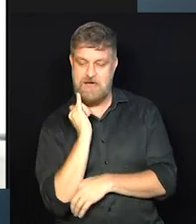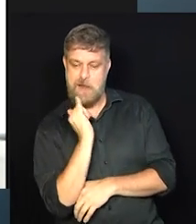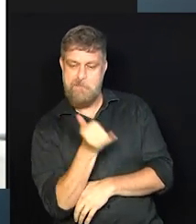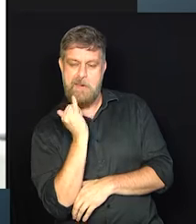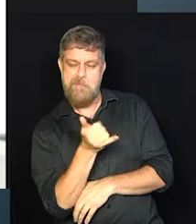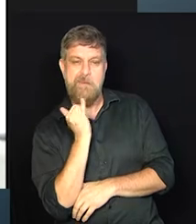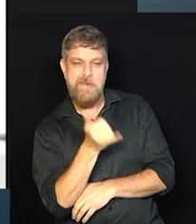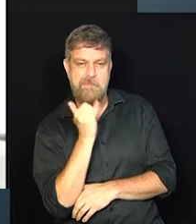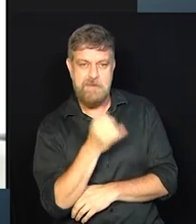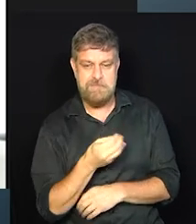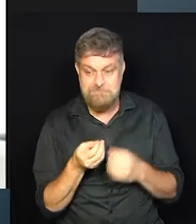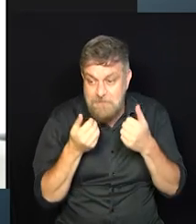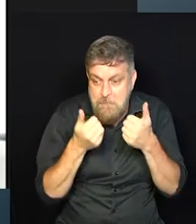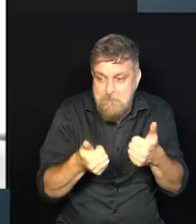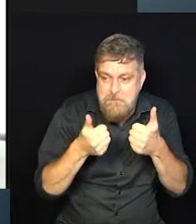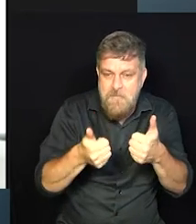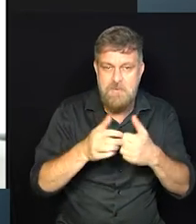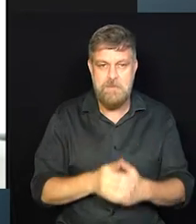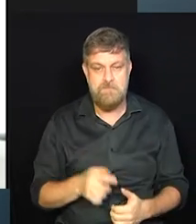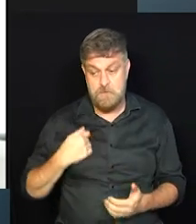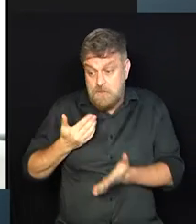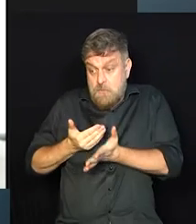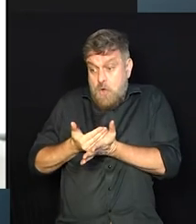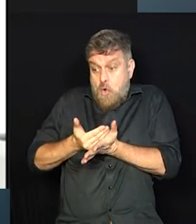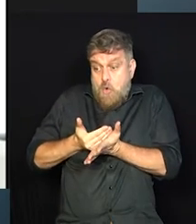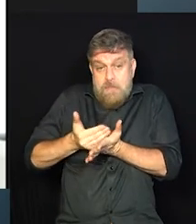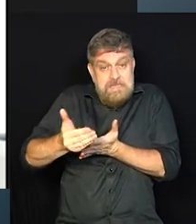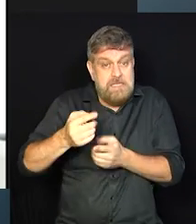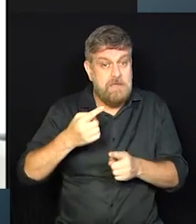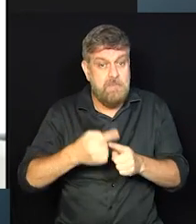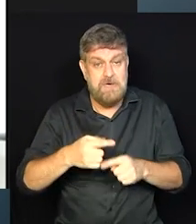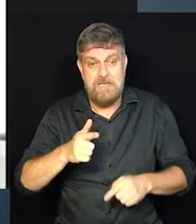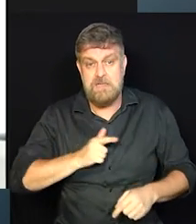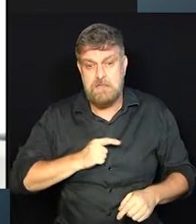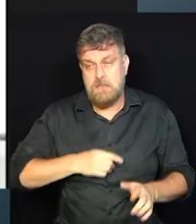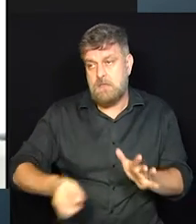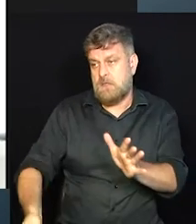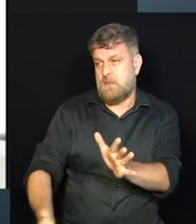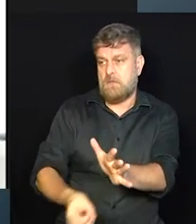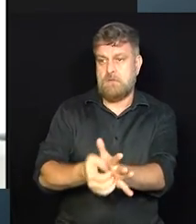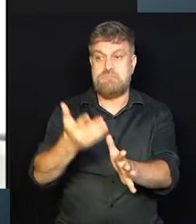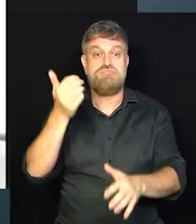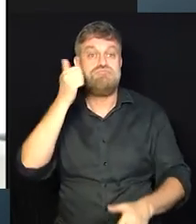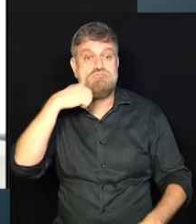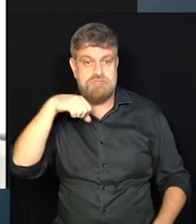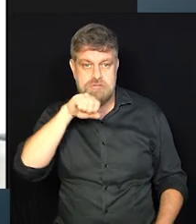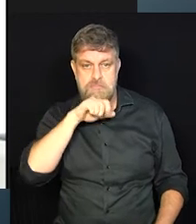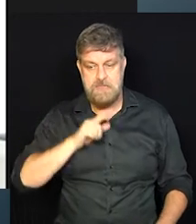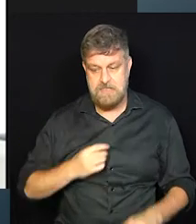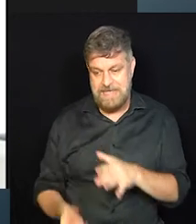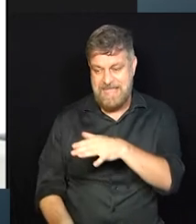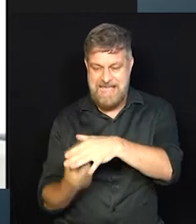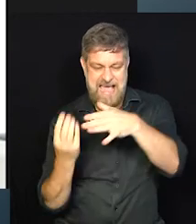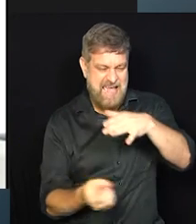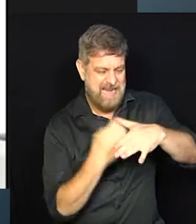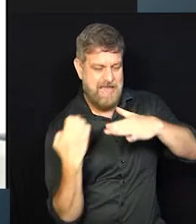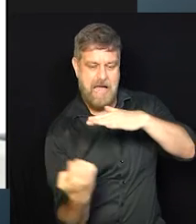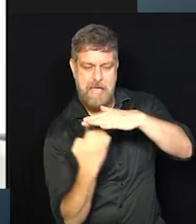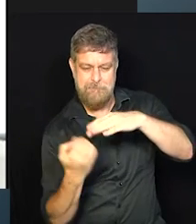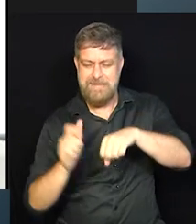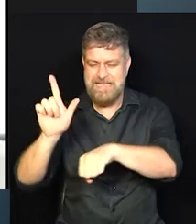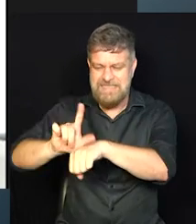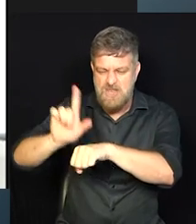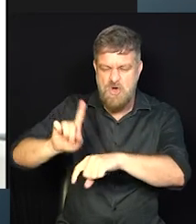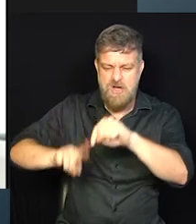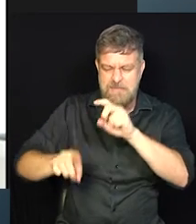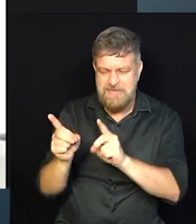boa para contar e estamos só começando, né? Porque a gente tem milhões de mães empreendedoras Brasil afora